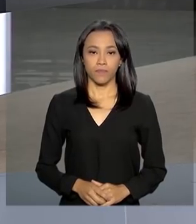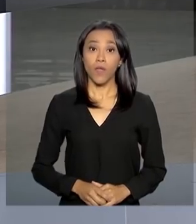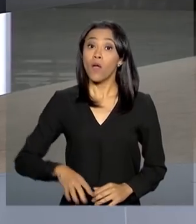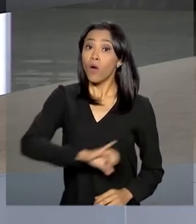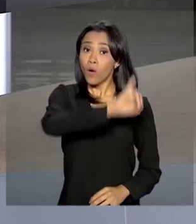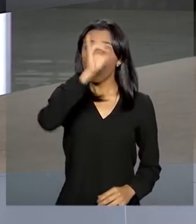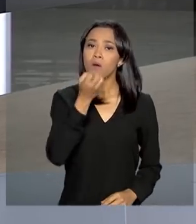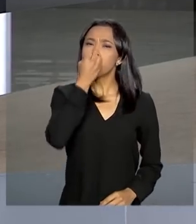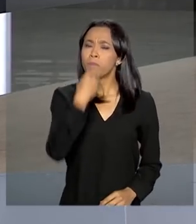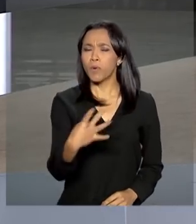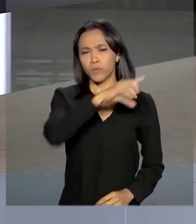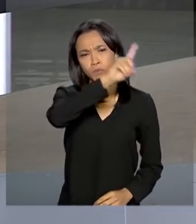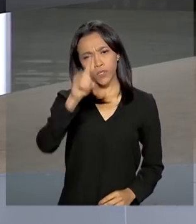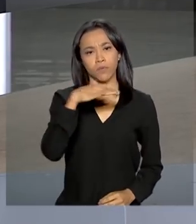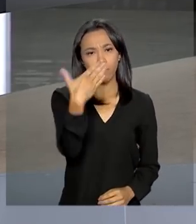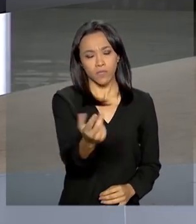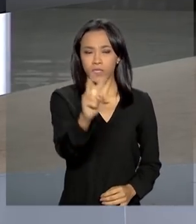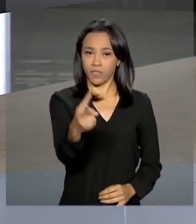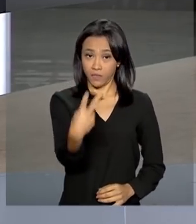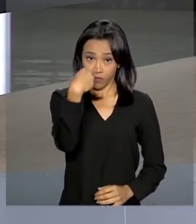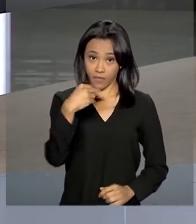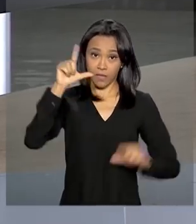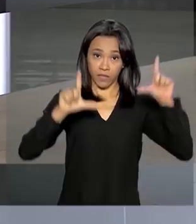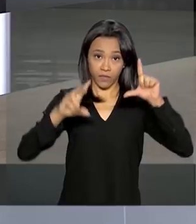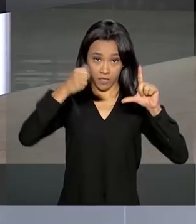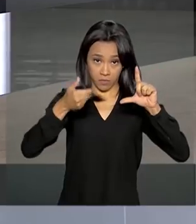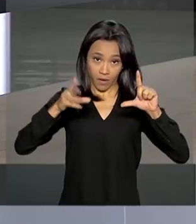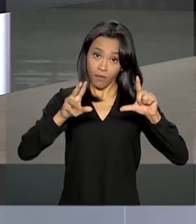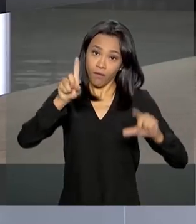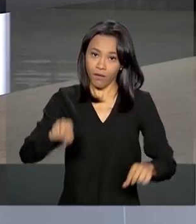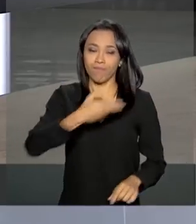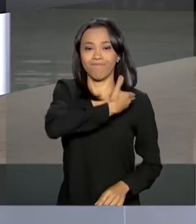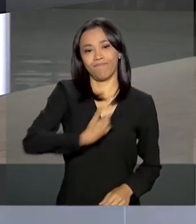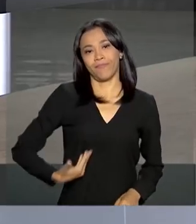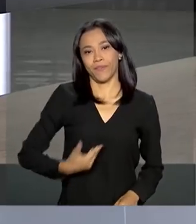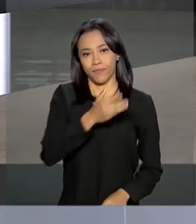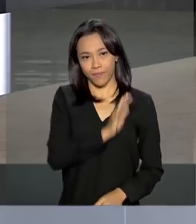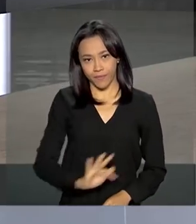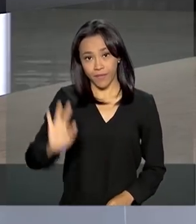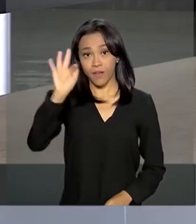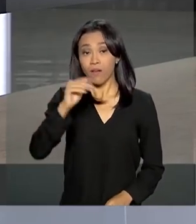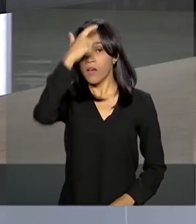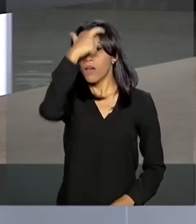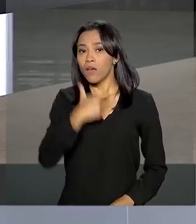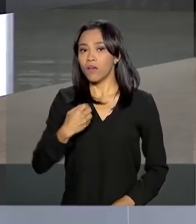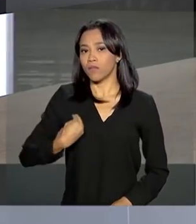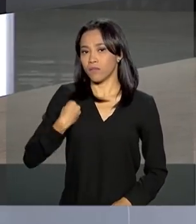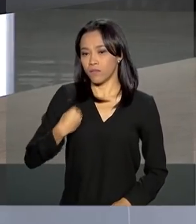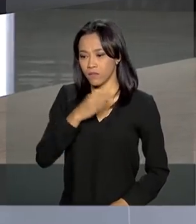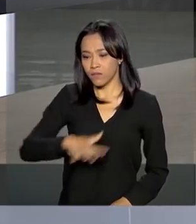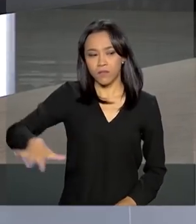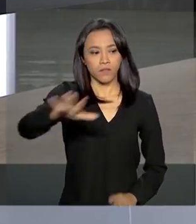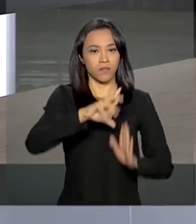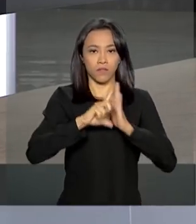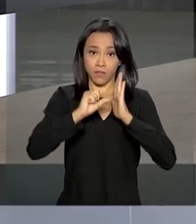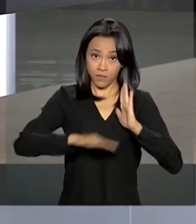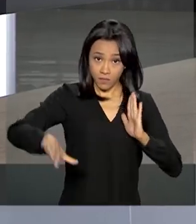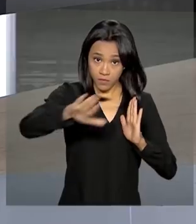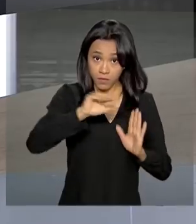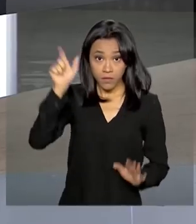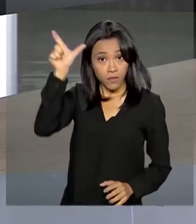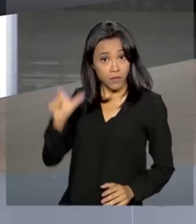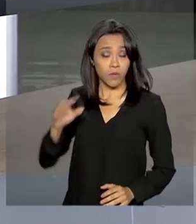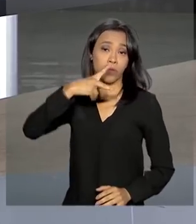Olá, bom dia para você que acompanha a NBR, TV do Governo Federal. Eu estou no Palácio do Planalto, onde o presidente